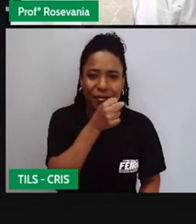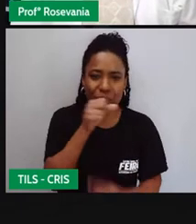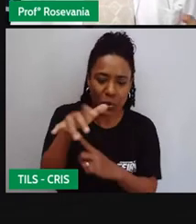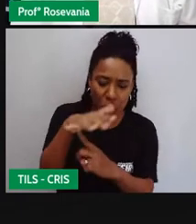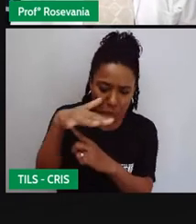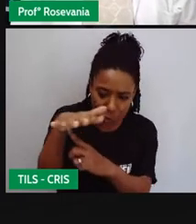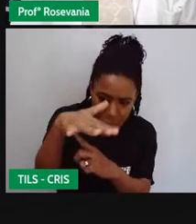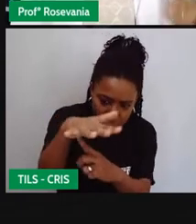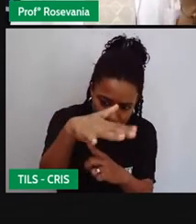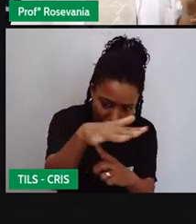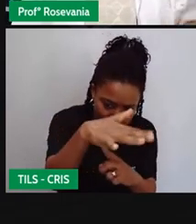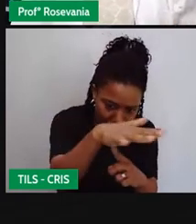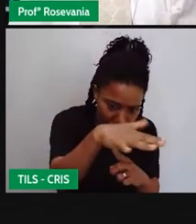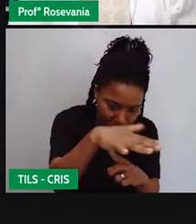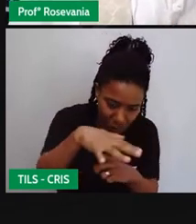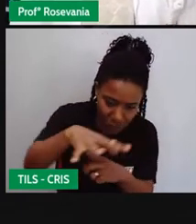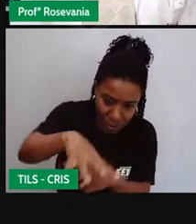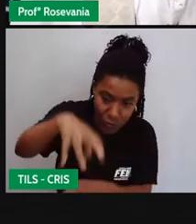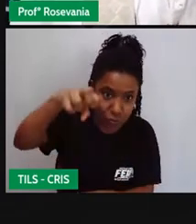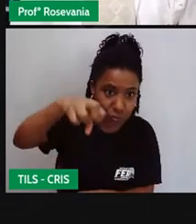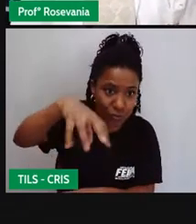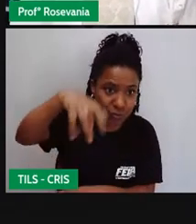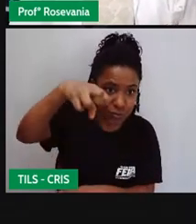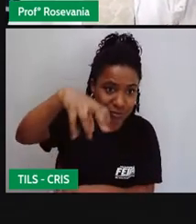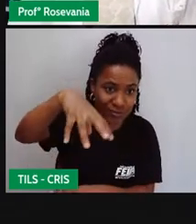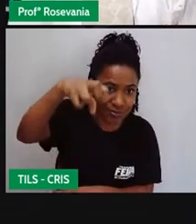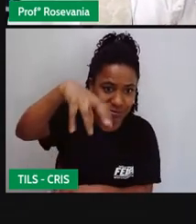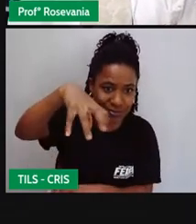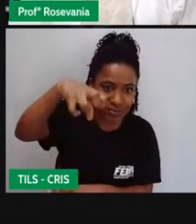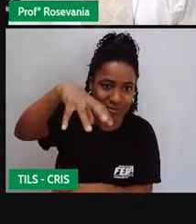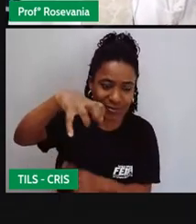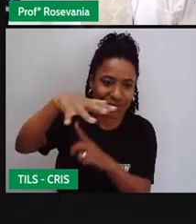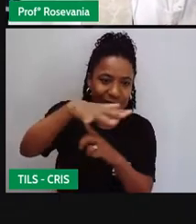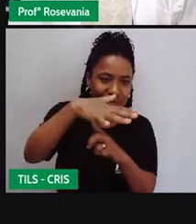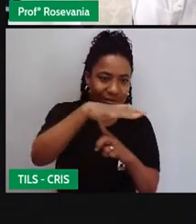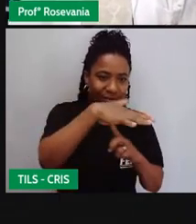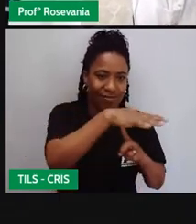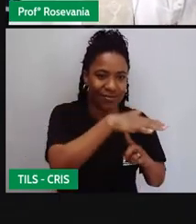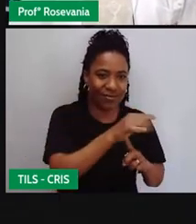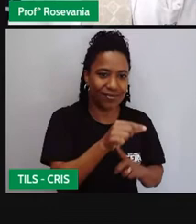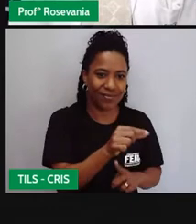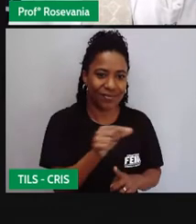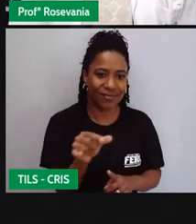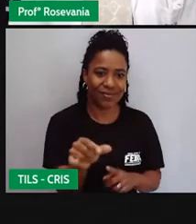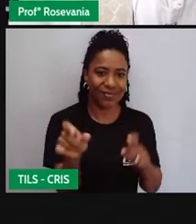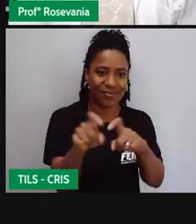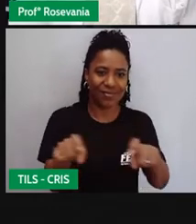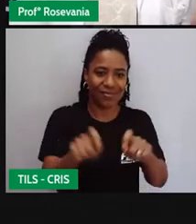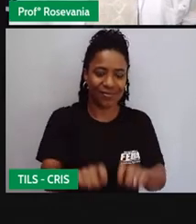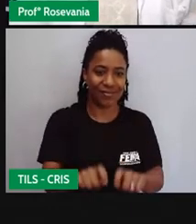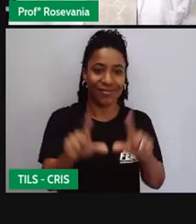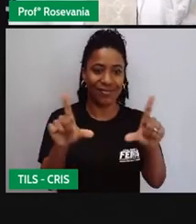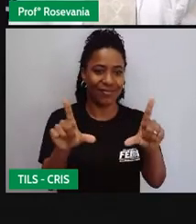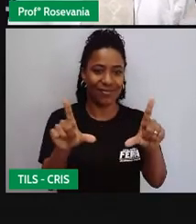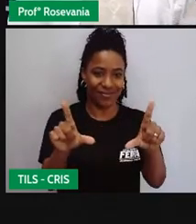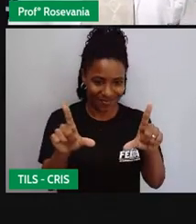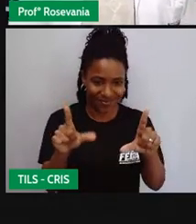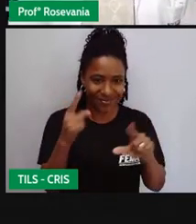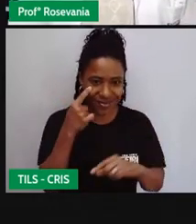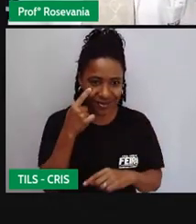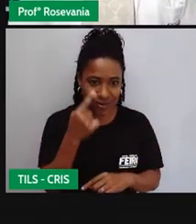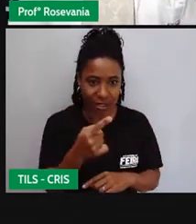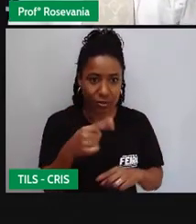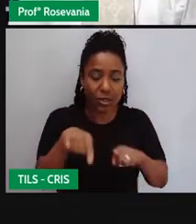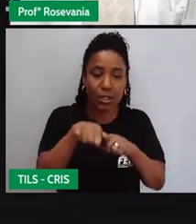dados de umidade, dados de temperatura, dados de tudo aí, ele vai observar. E ele também, se tiver alguma praga ali na